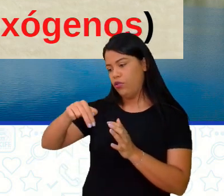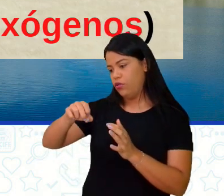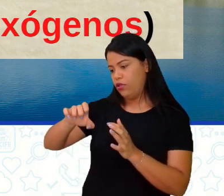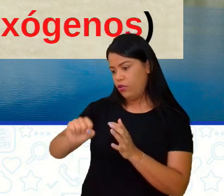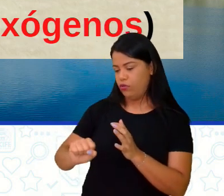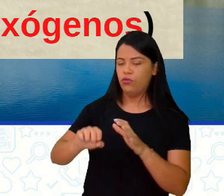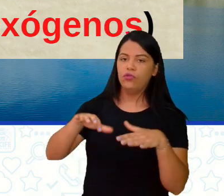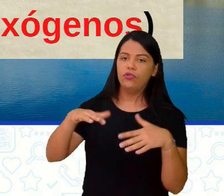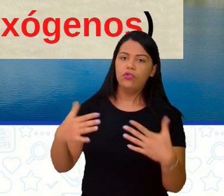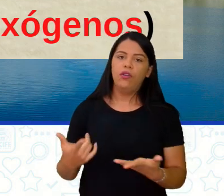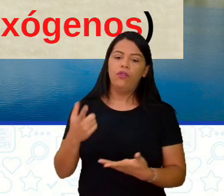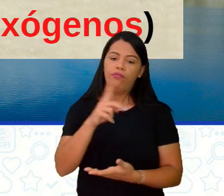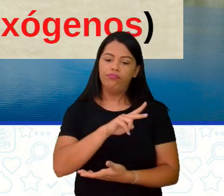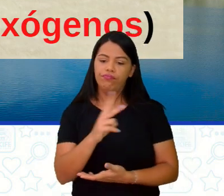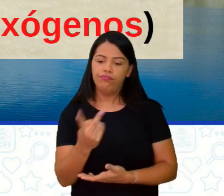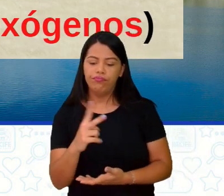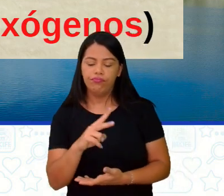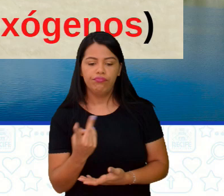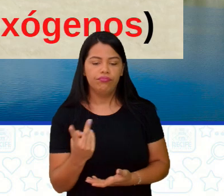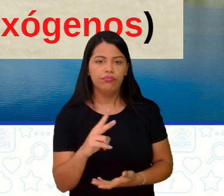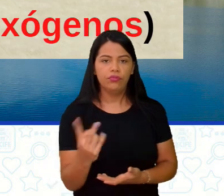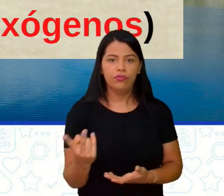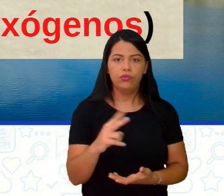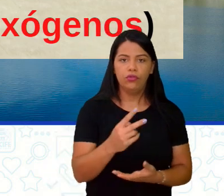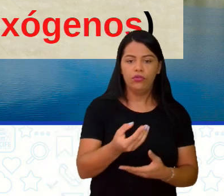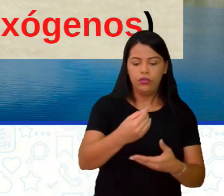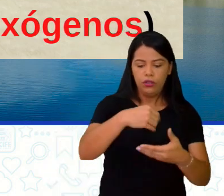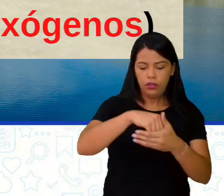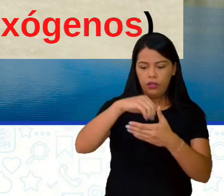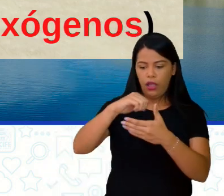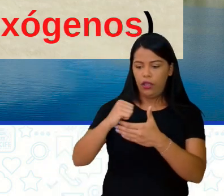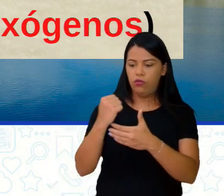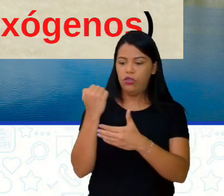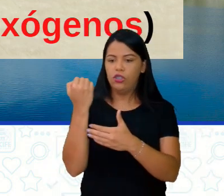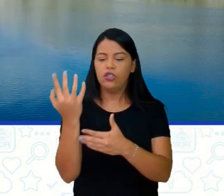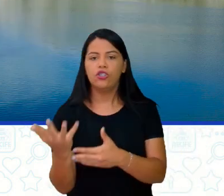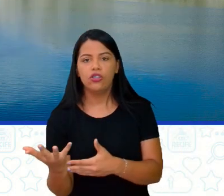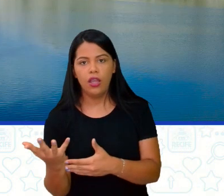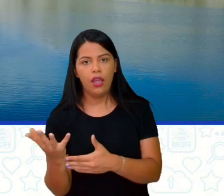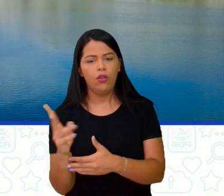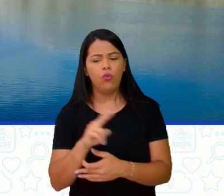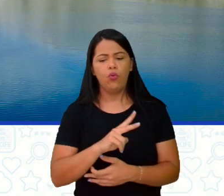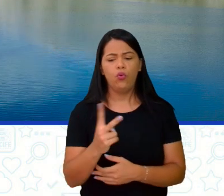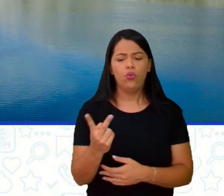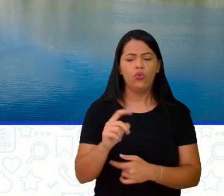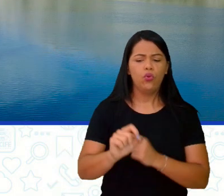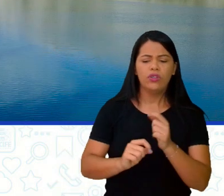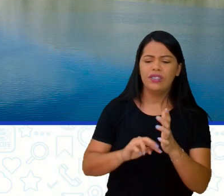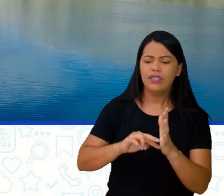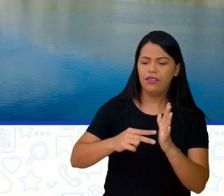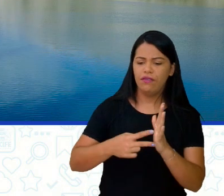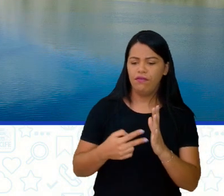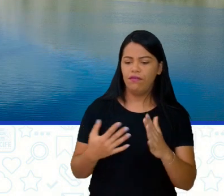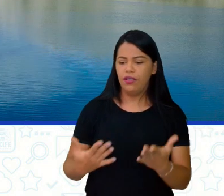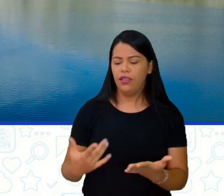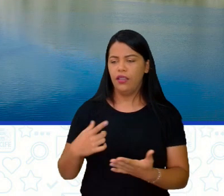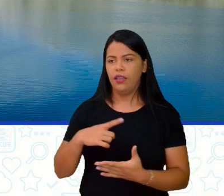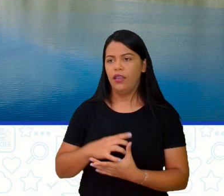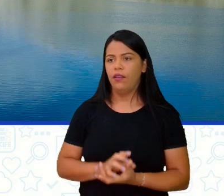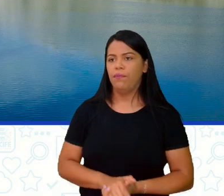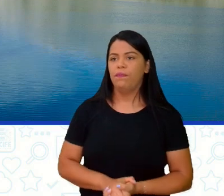internos e os agentes externos. Beleza, tranquilo. Olha aqui, ó. Os